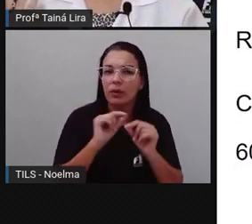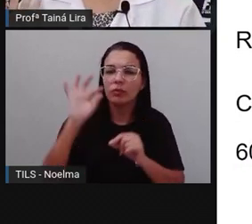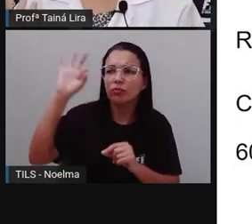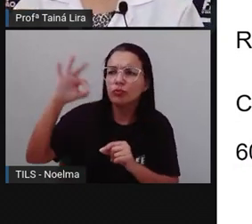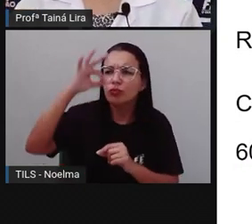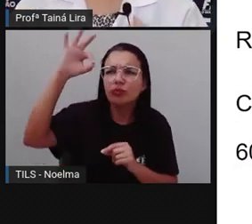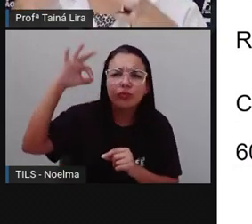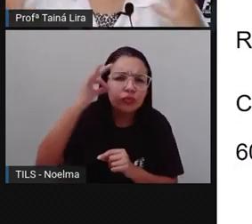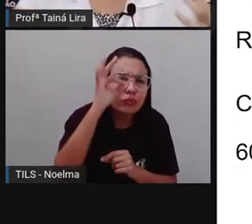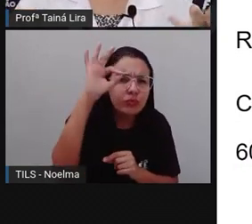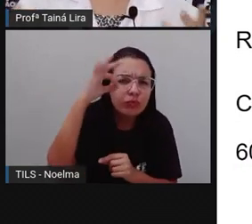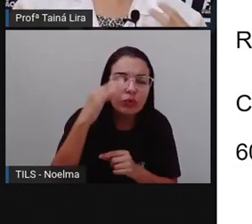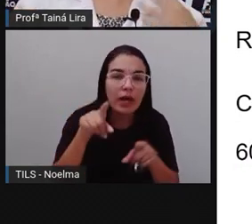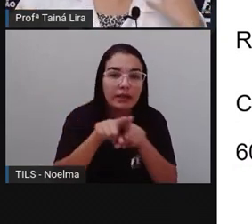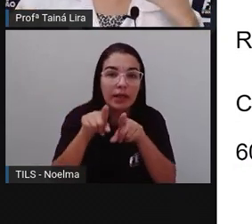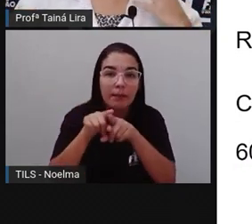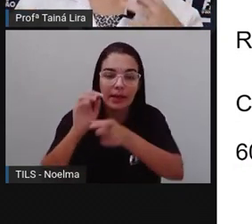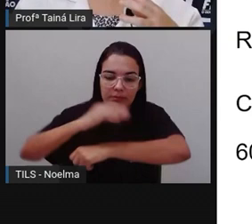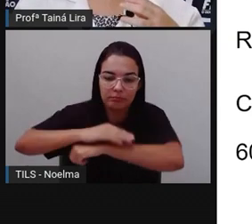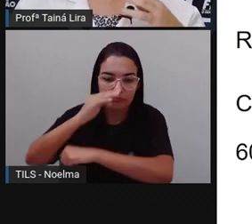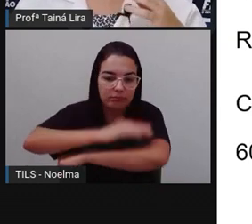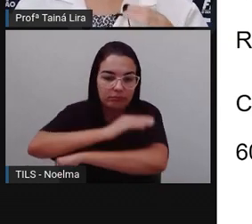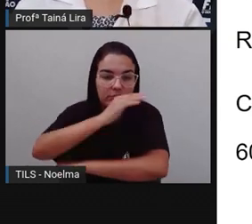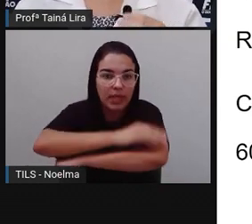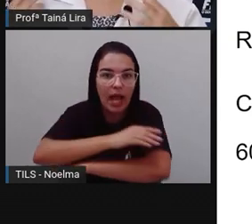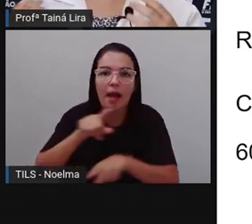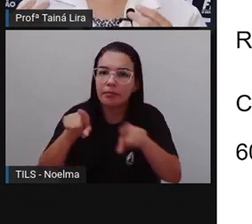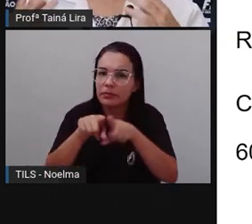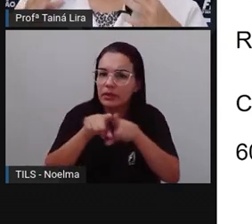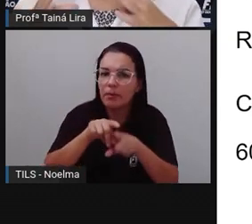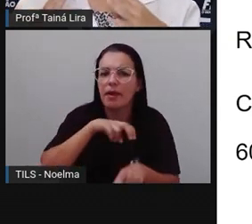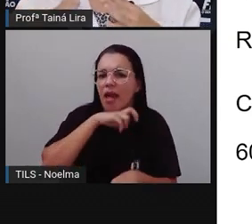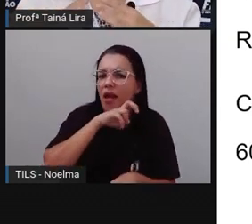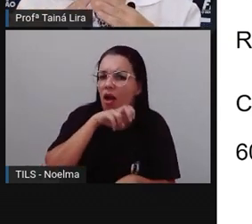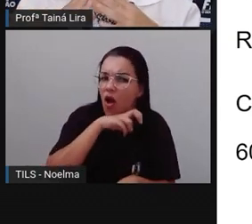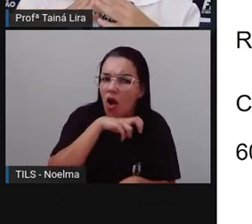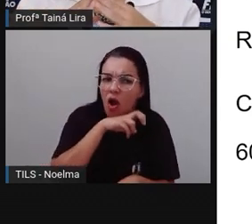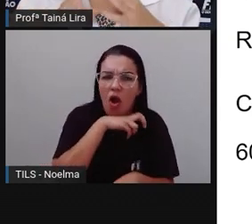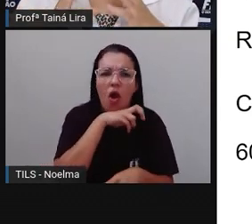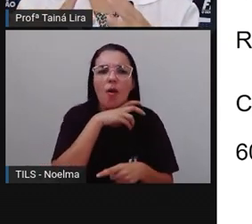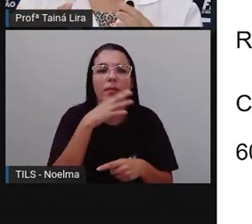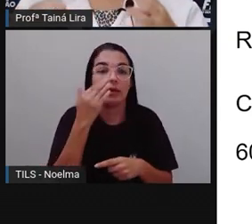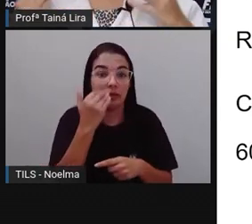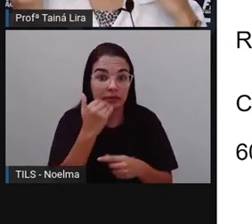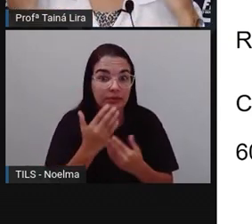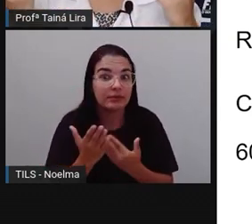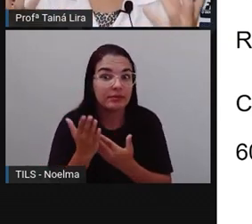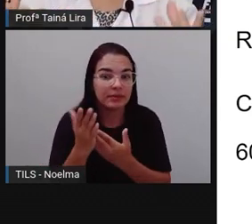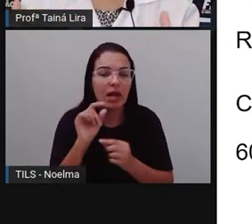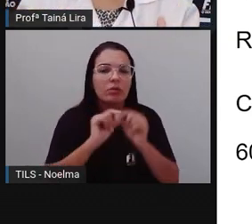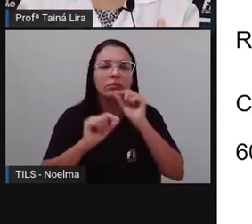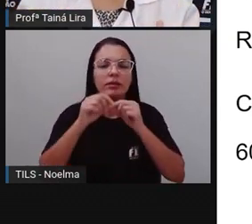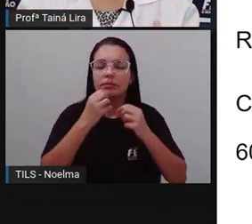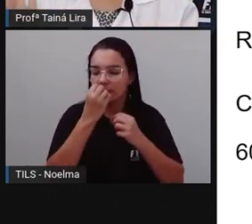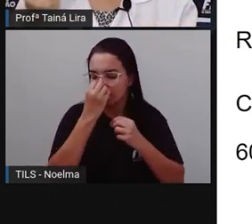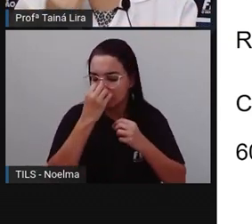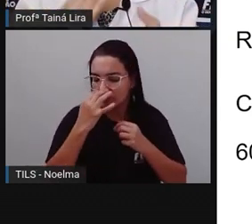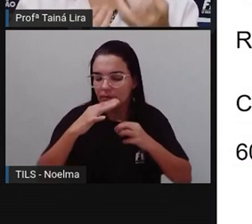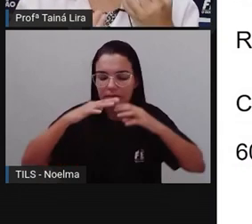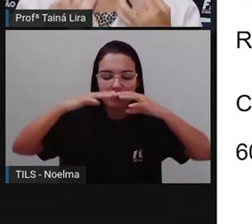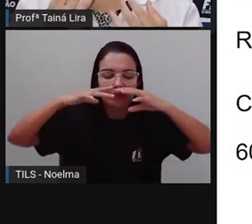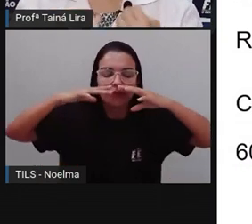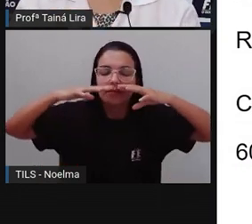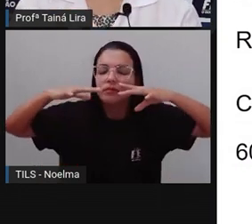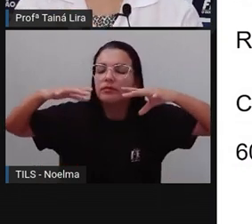de insetos, anfíbios e répteis. A Pró falou, Não é que ela tem um... Ela exala um perfume que atrai